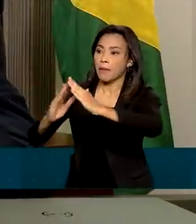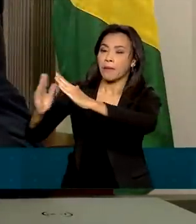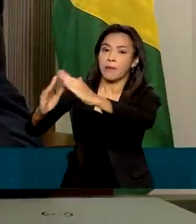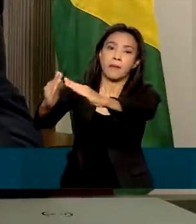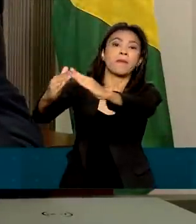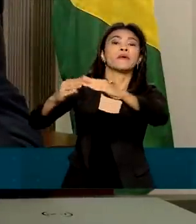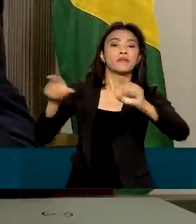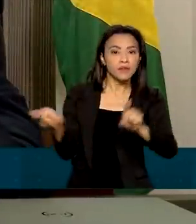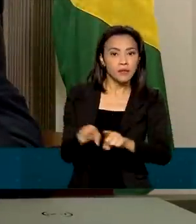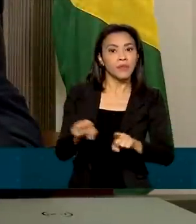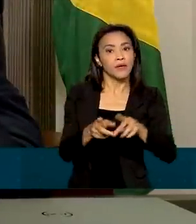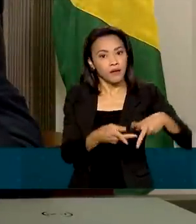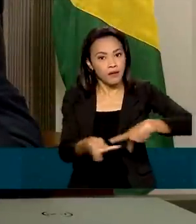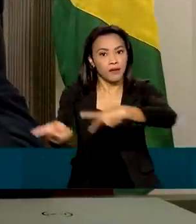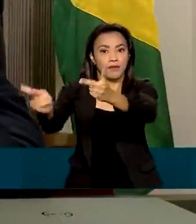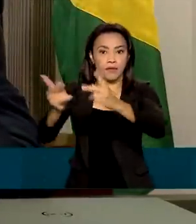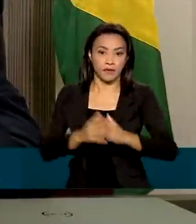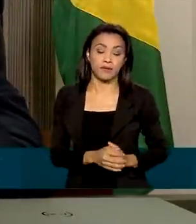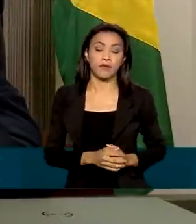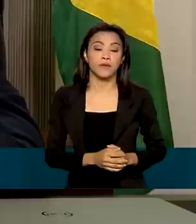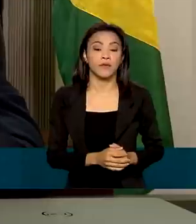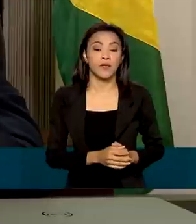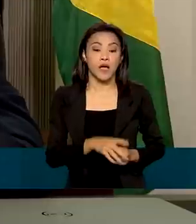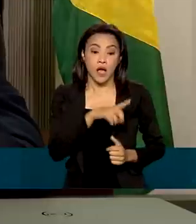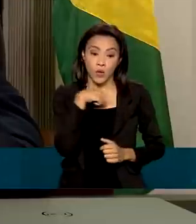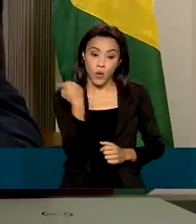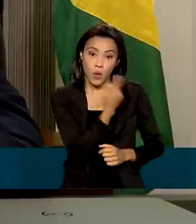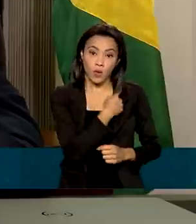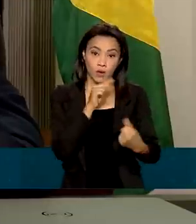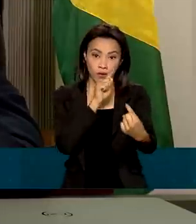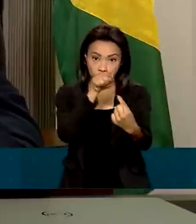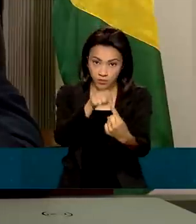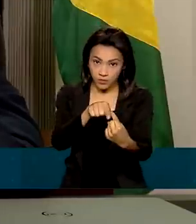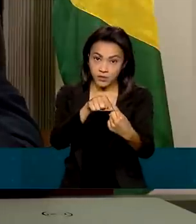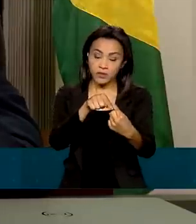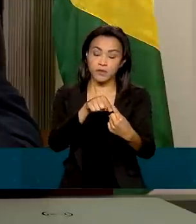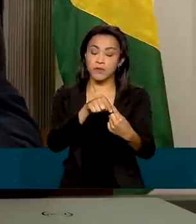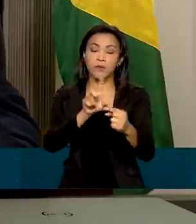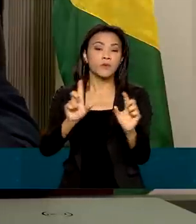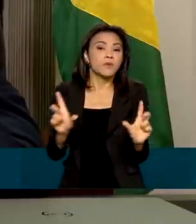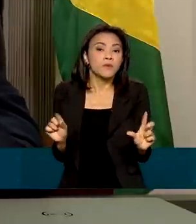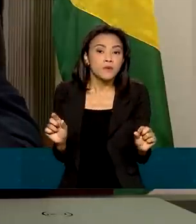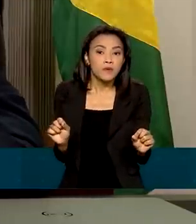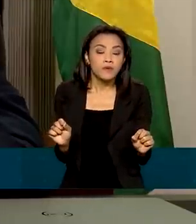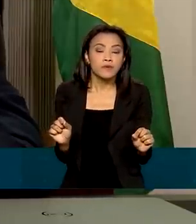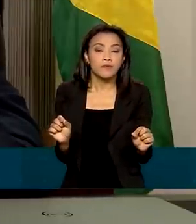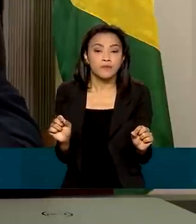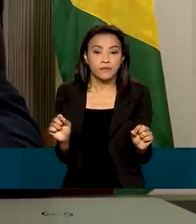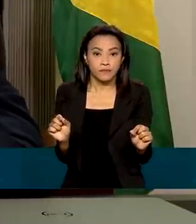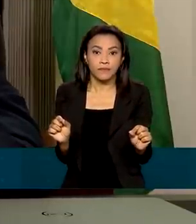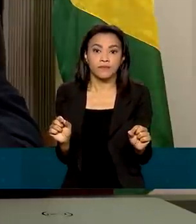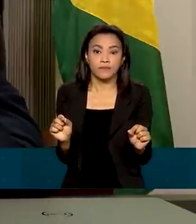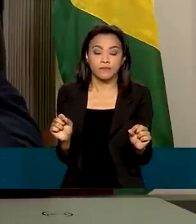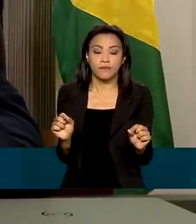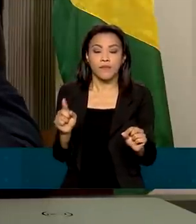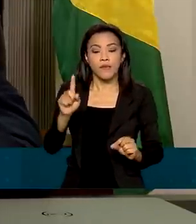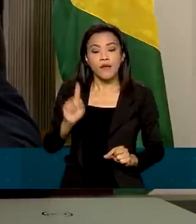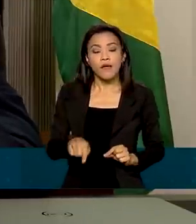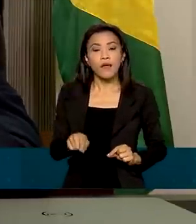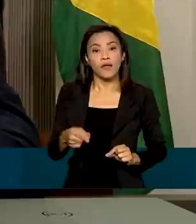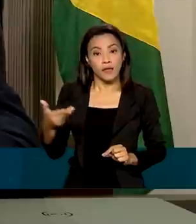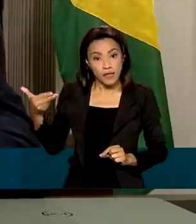Então, a nossa intenção é colocar o